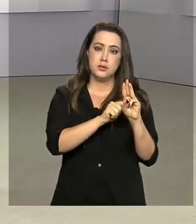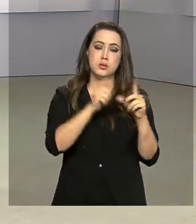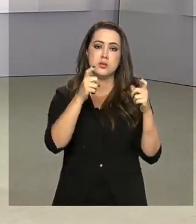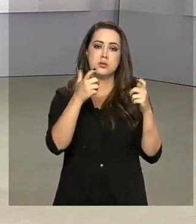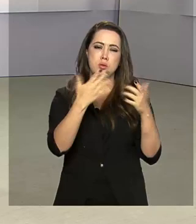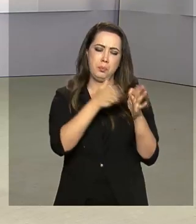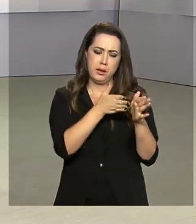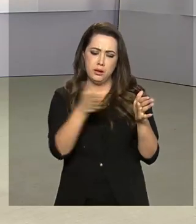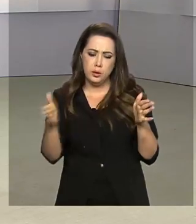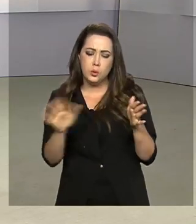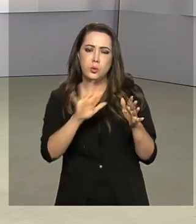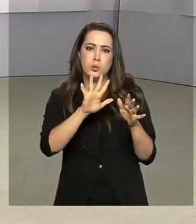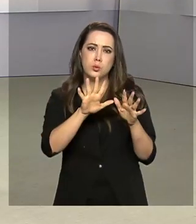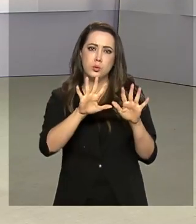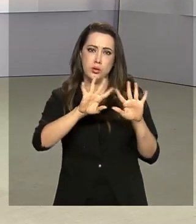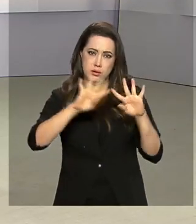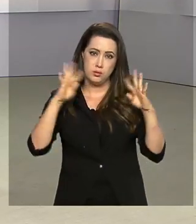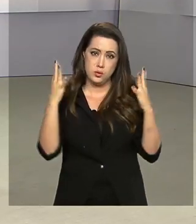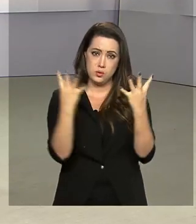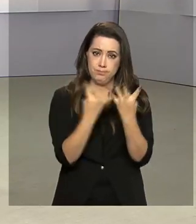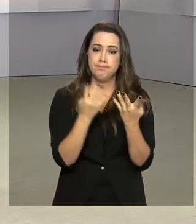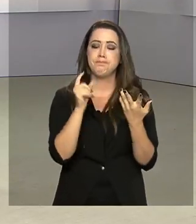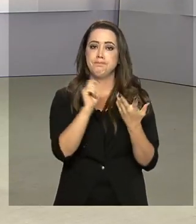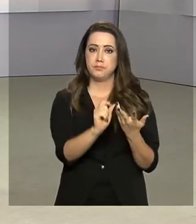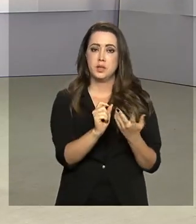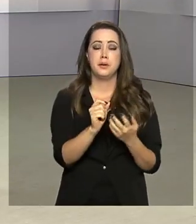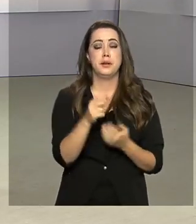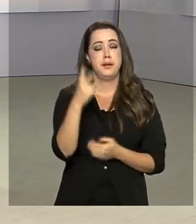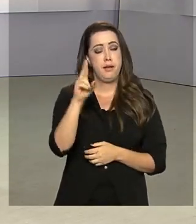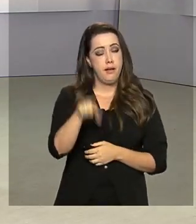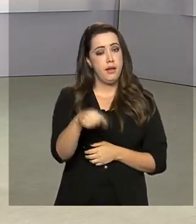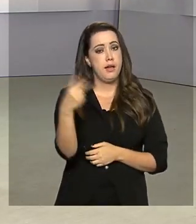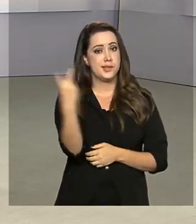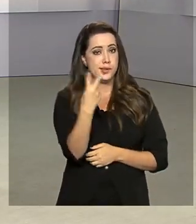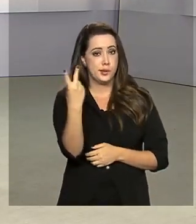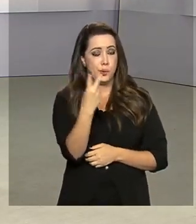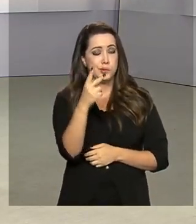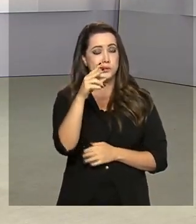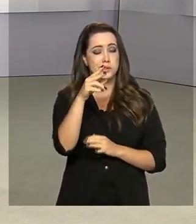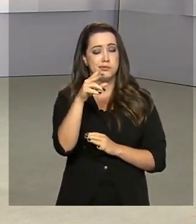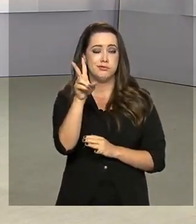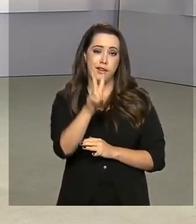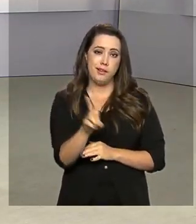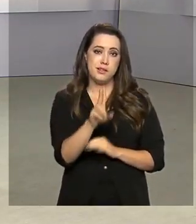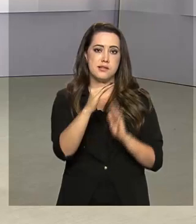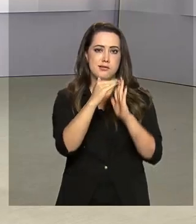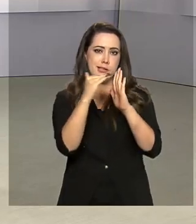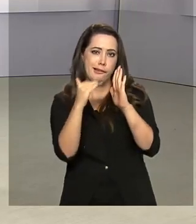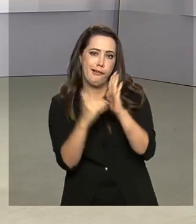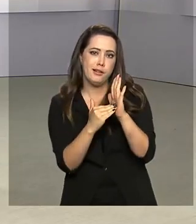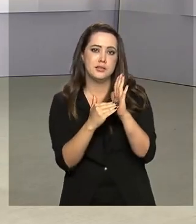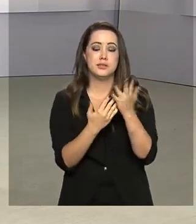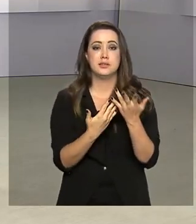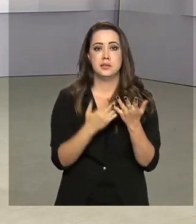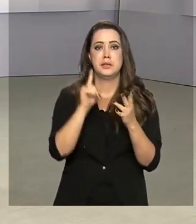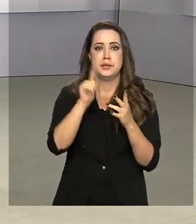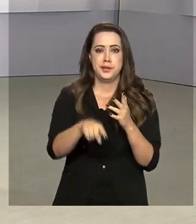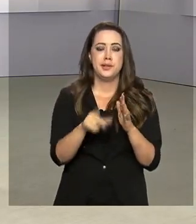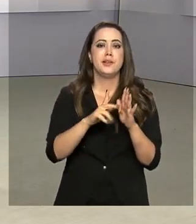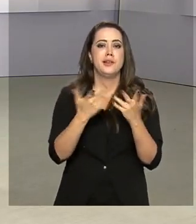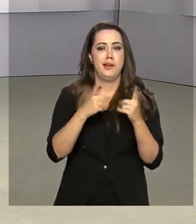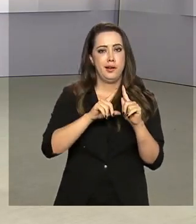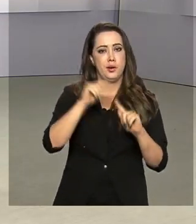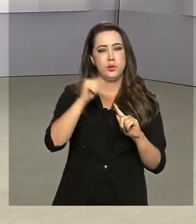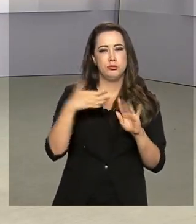É a segunda queda trimestral seguida e o menor resultado para a economia desde o início da série histórica em 1996.